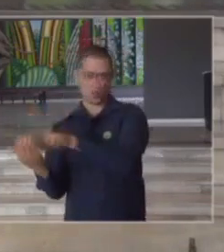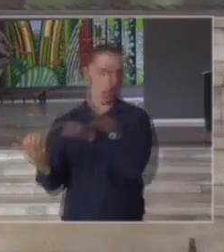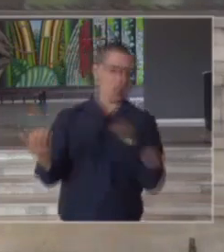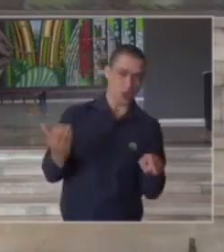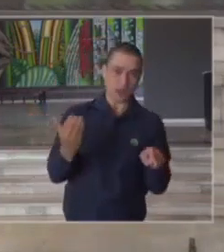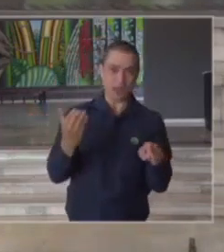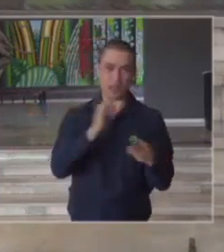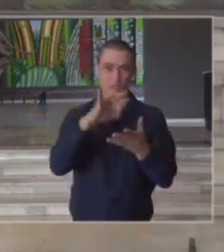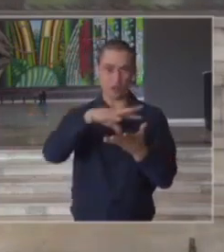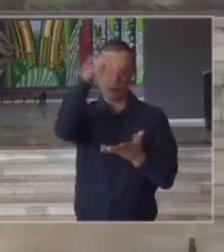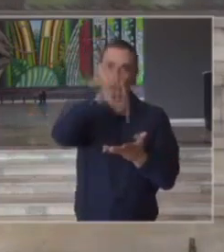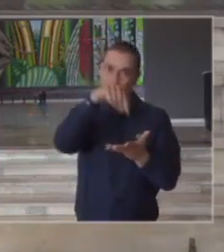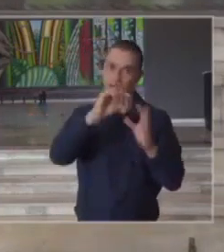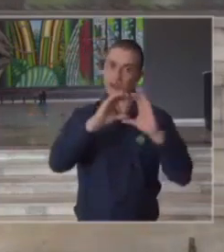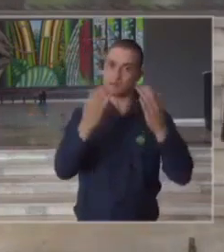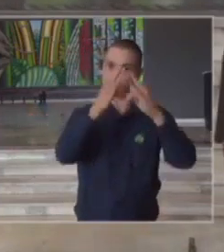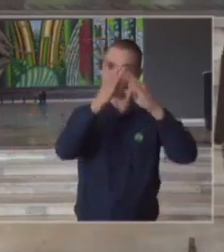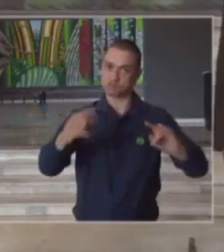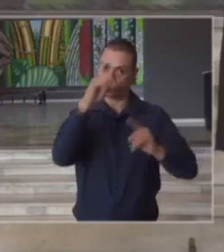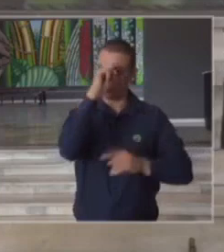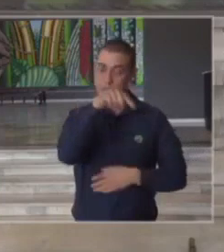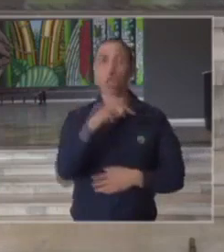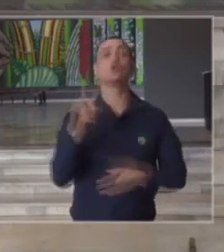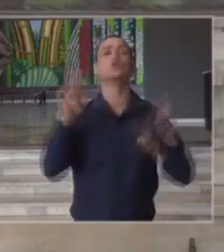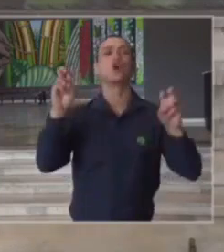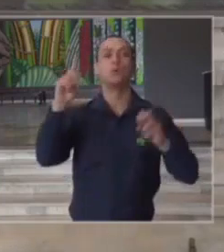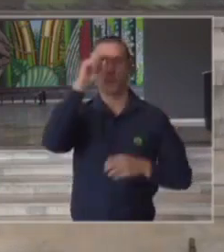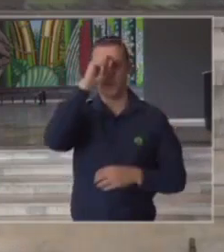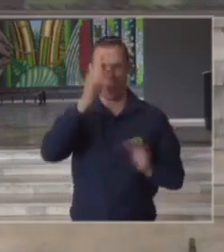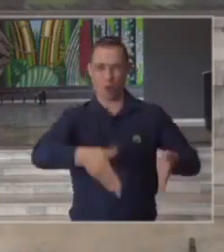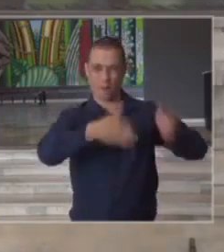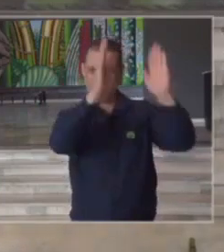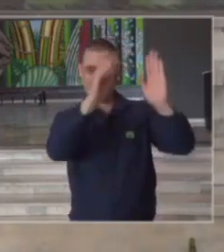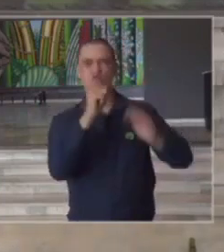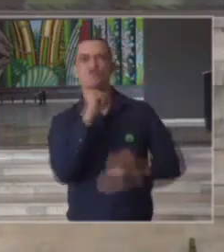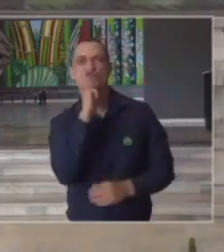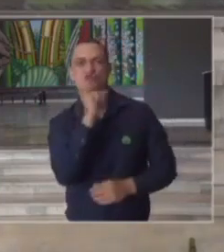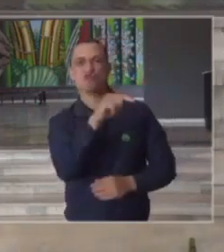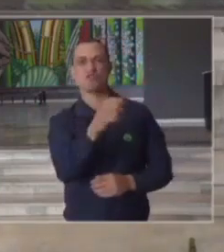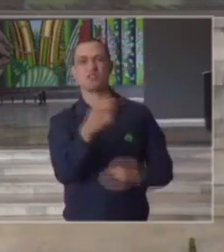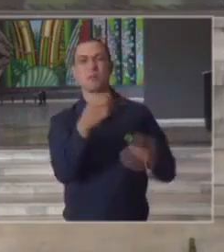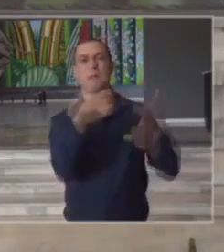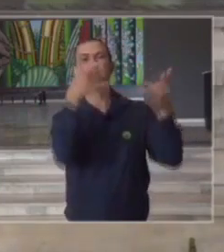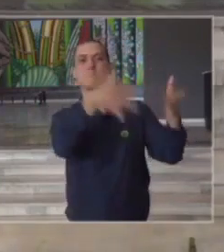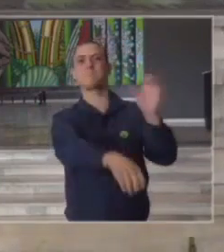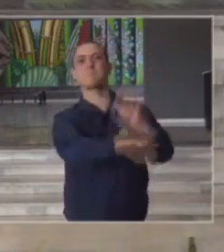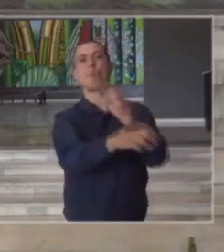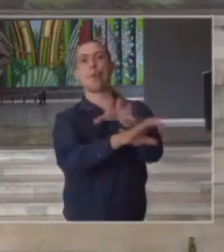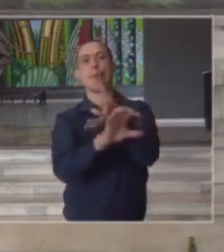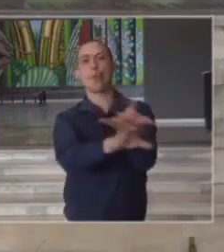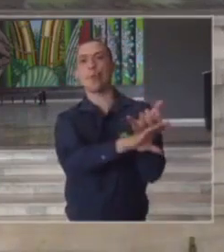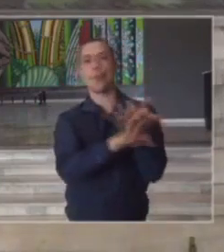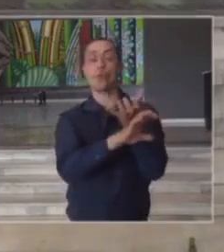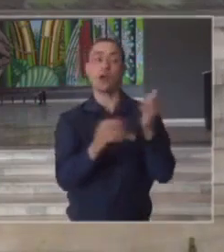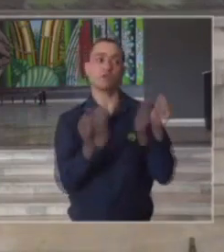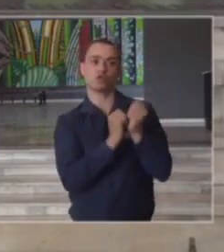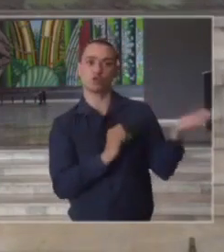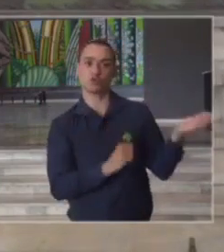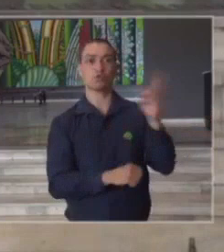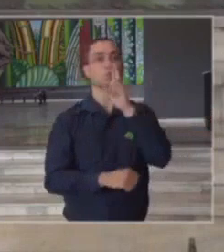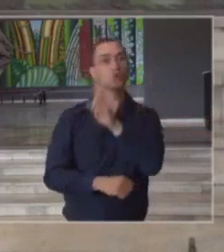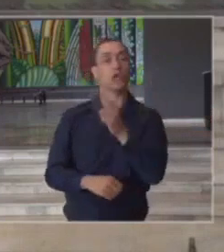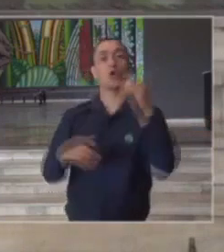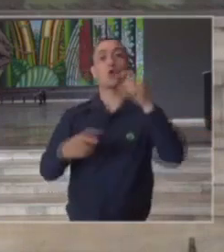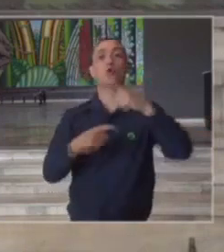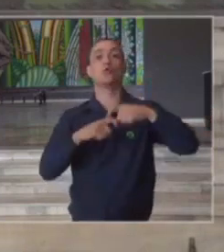Ibirapuera em relação aos hospitais a utilização de prédios ou outras edificações eu vou dividir a resposta com o doutor